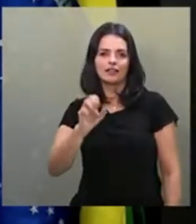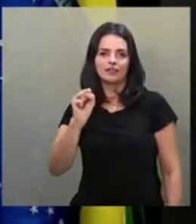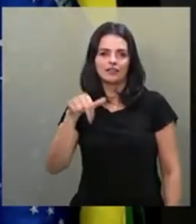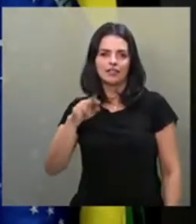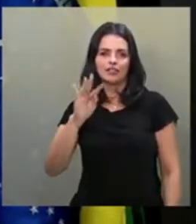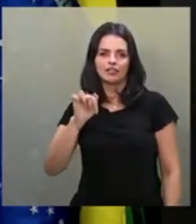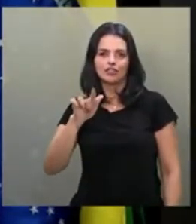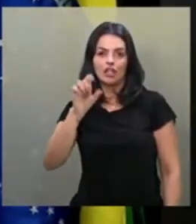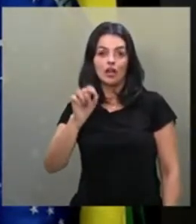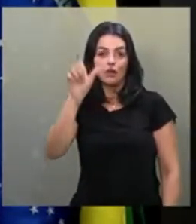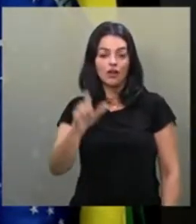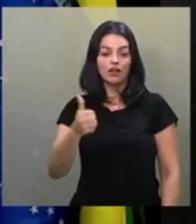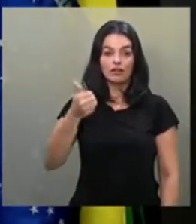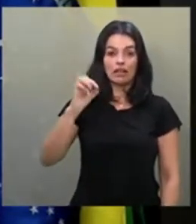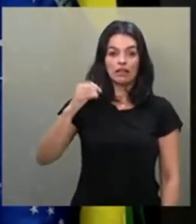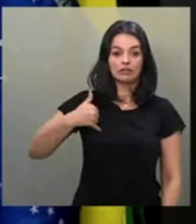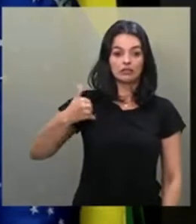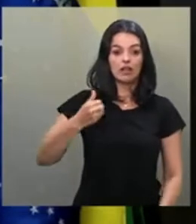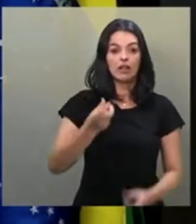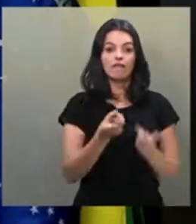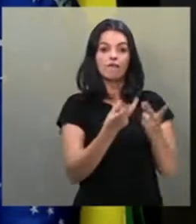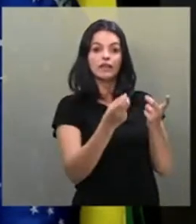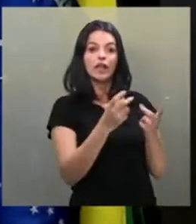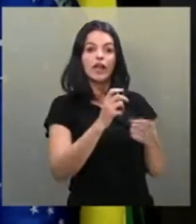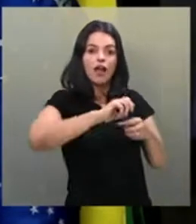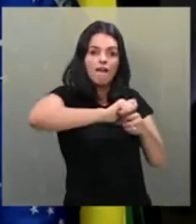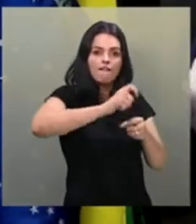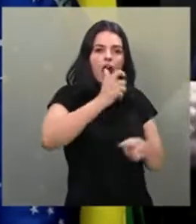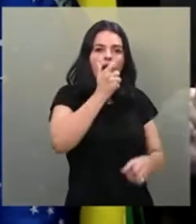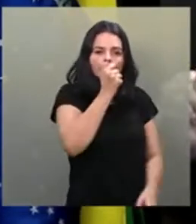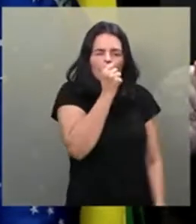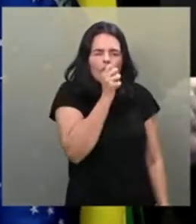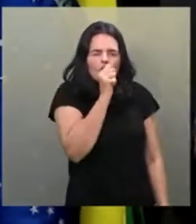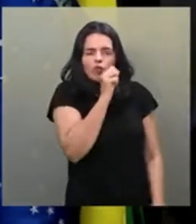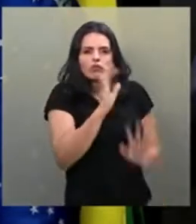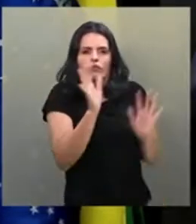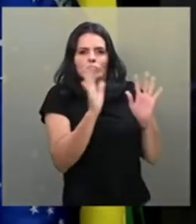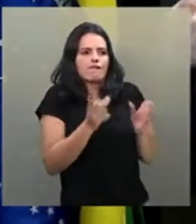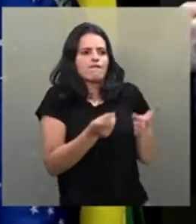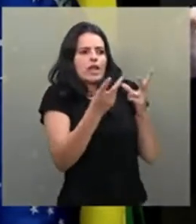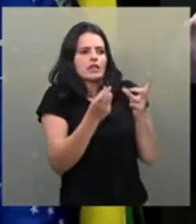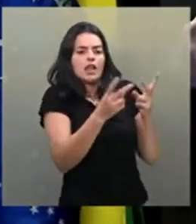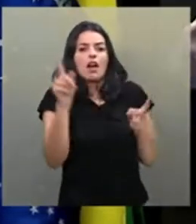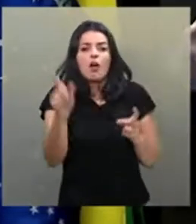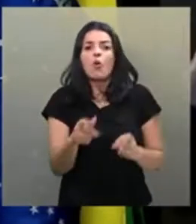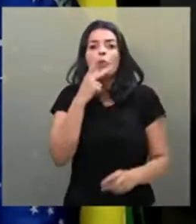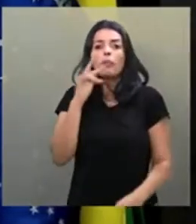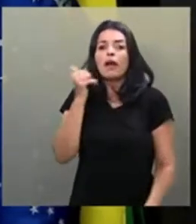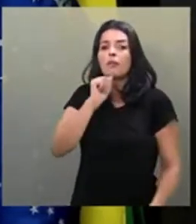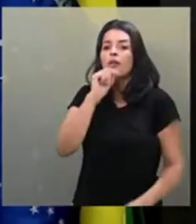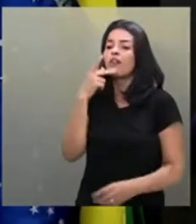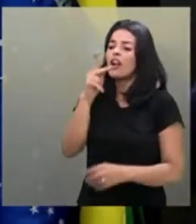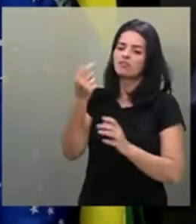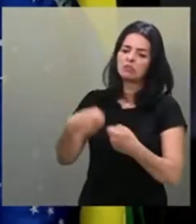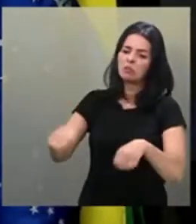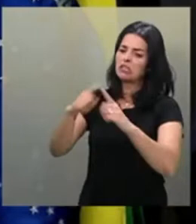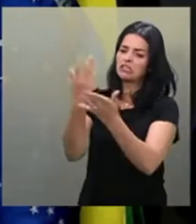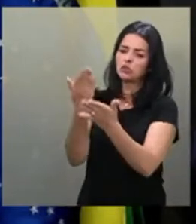10 anos de idade, teve que vender limão porque os seus pais achavam que mulher não precisava estudar. e ela queria bancar os estudos,